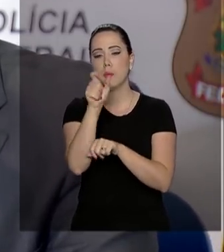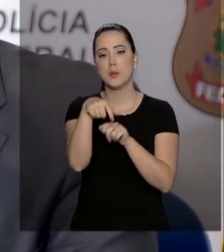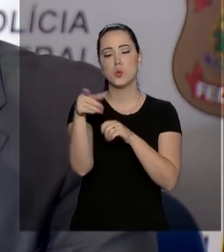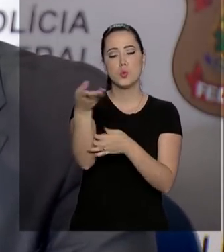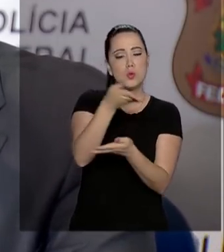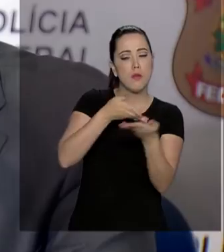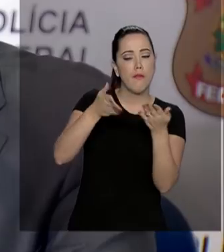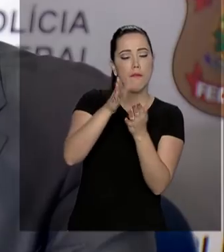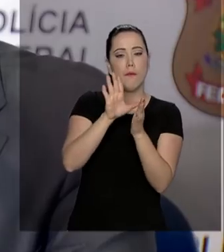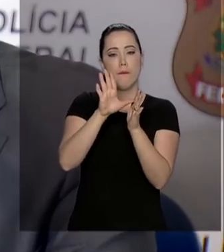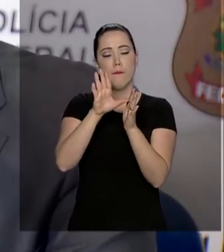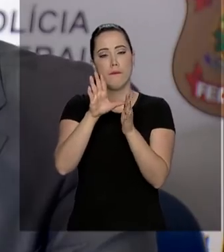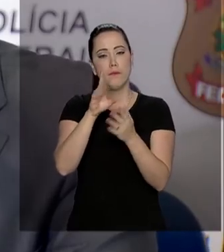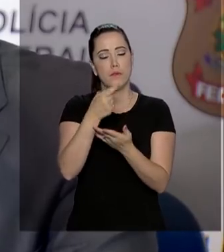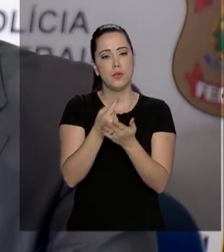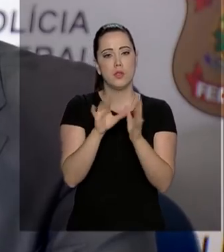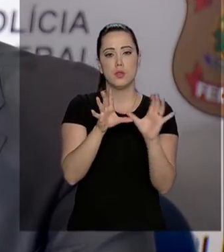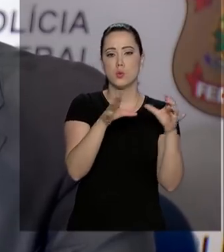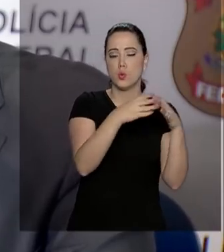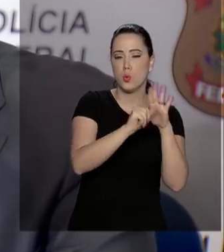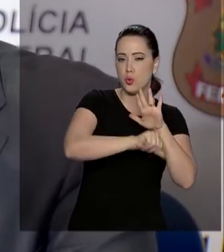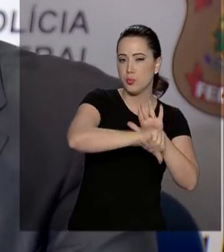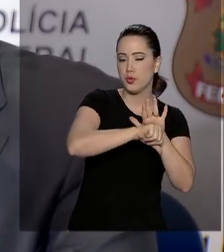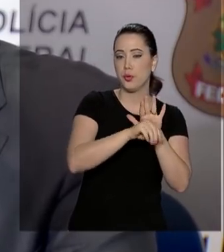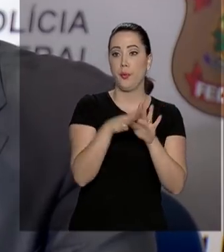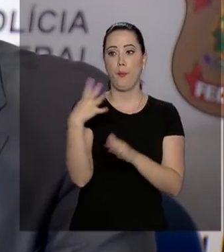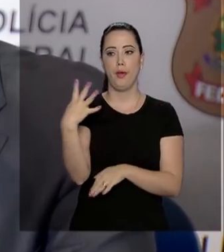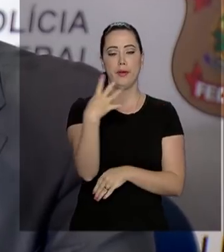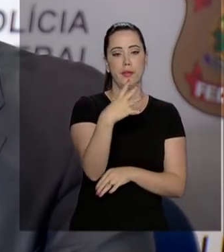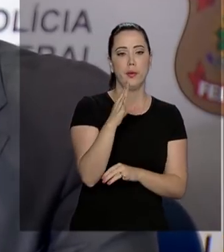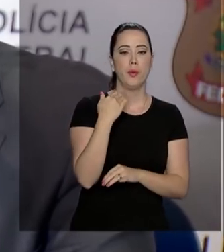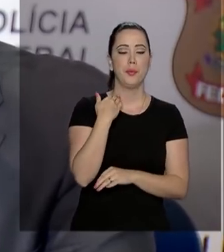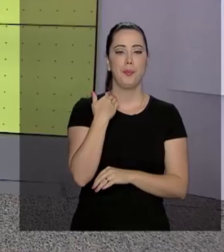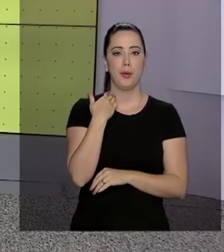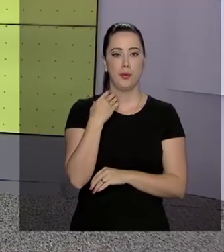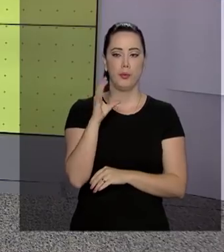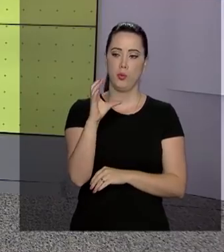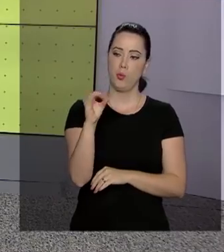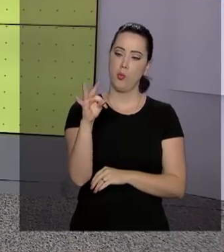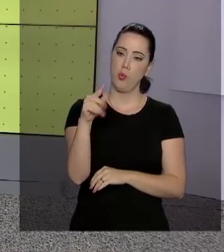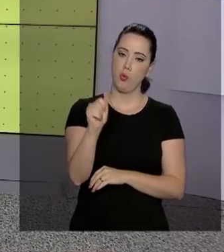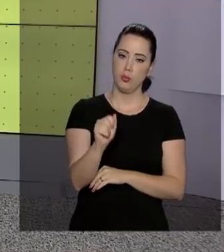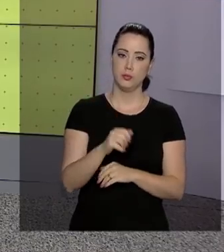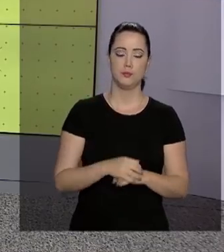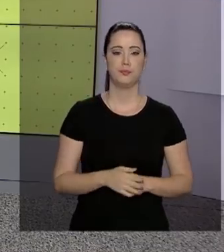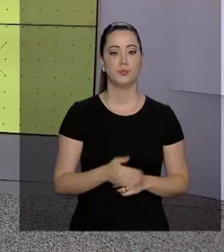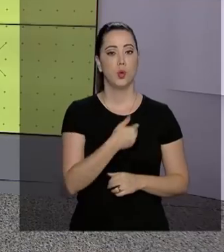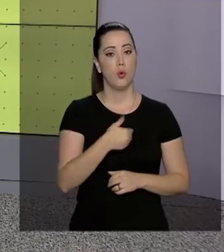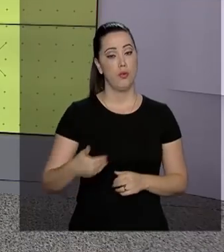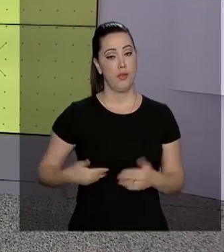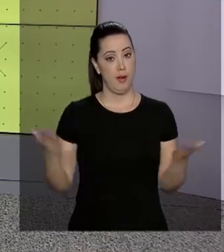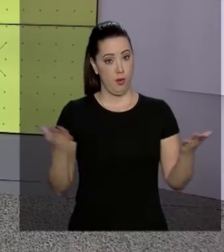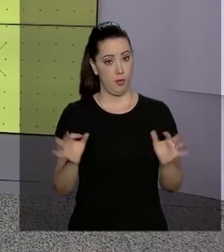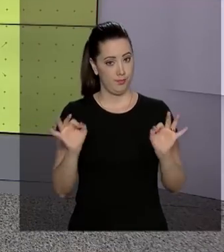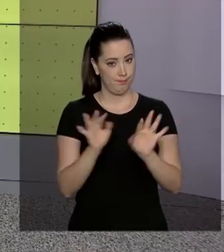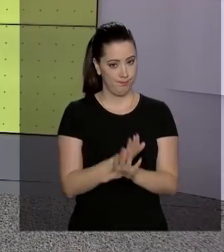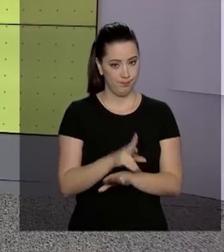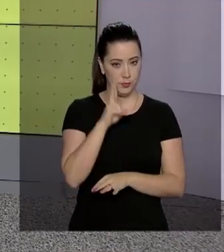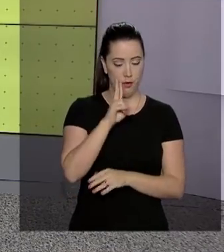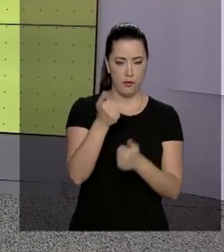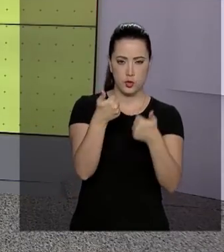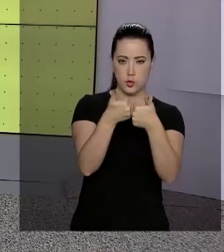No caso, foram 44 contas bloqueadas. O governo agora fica por aqui.